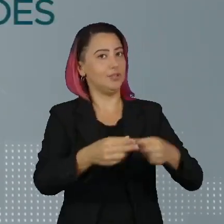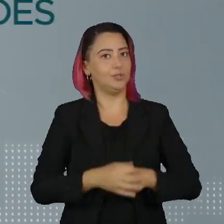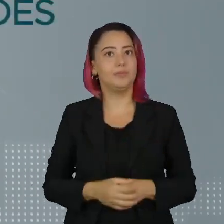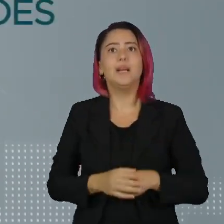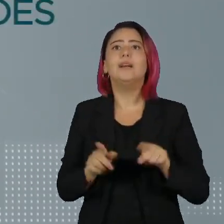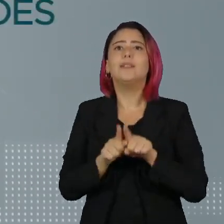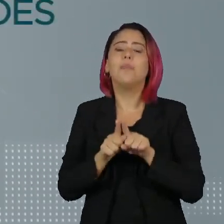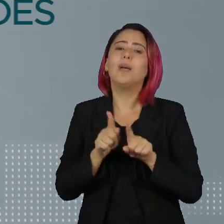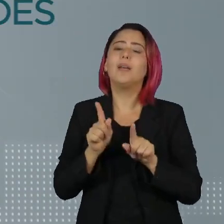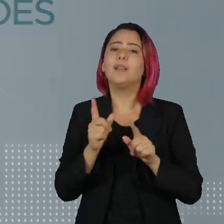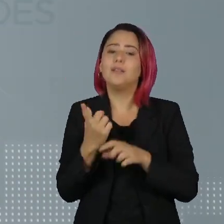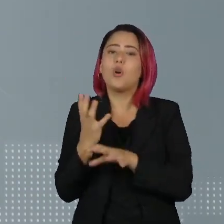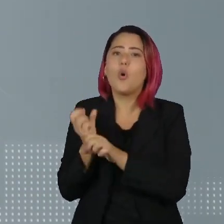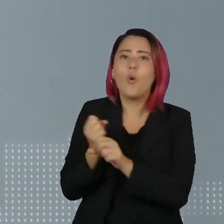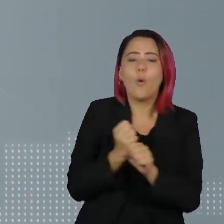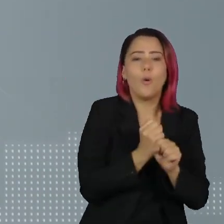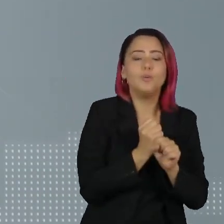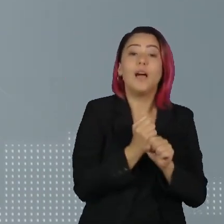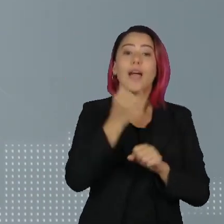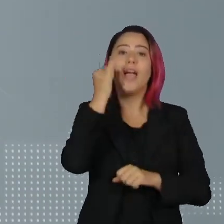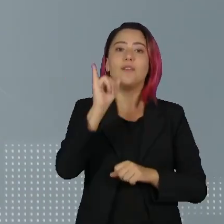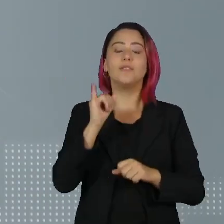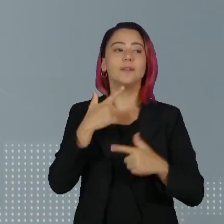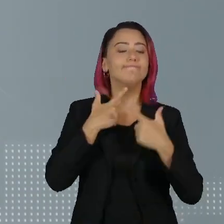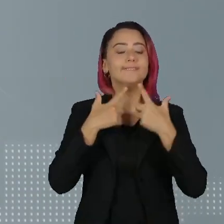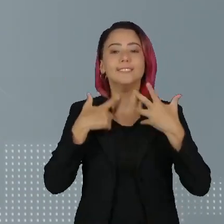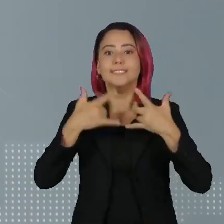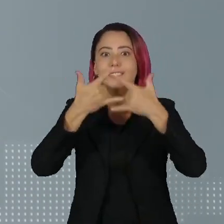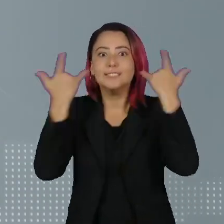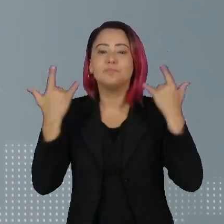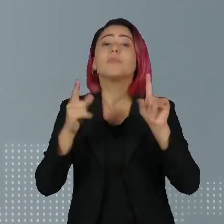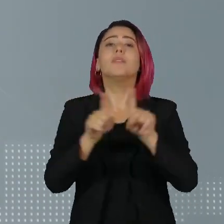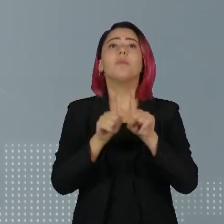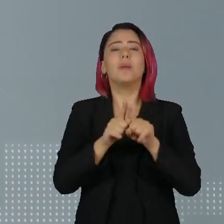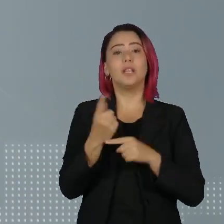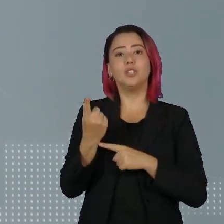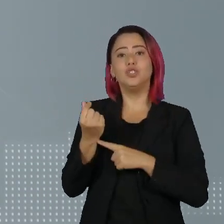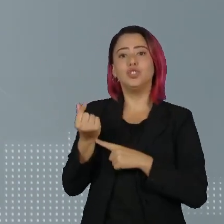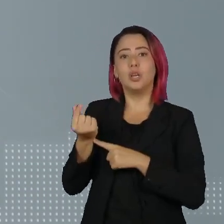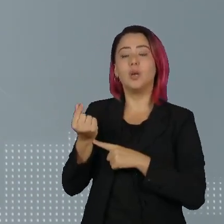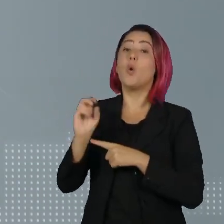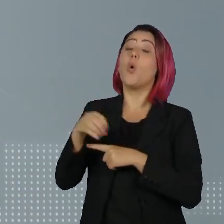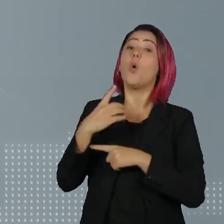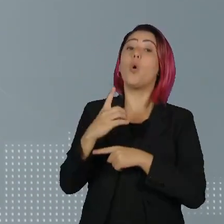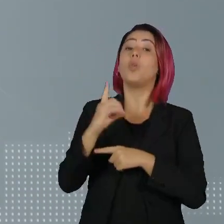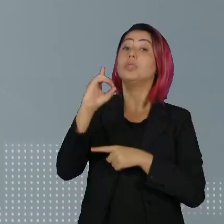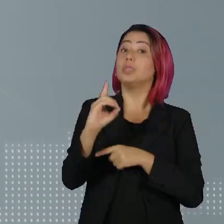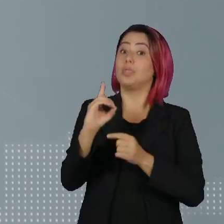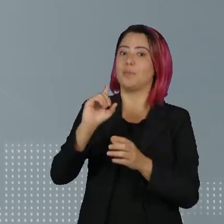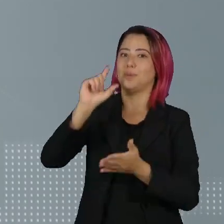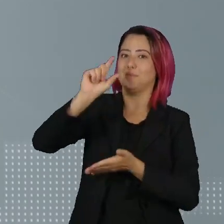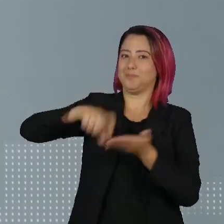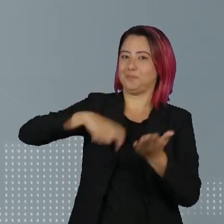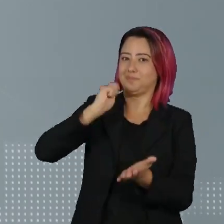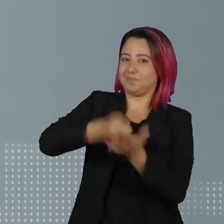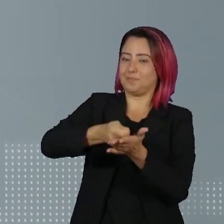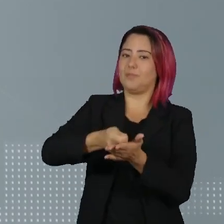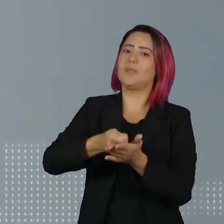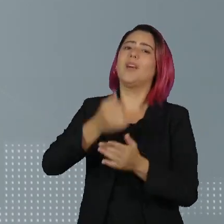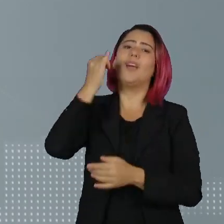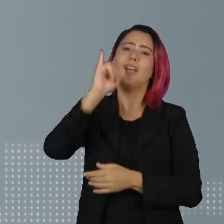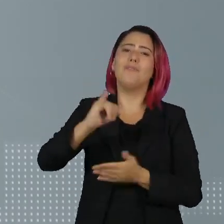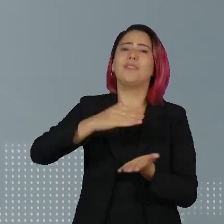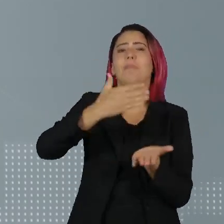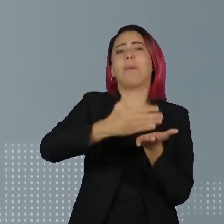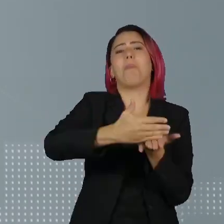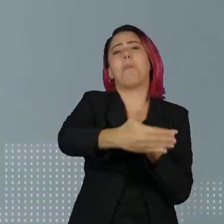tentações no meio do caminho. Depois, prefira dinheiro ou débito. Compras no cartão de crédito podem representar um